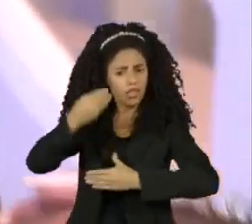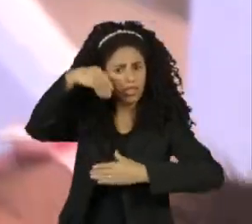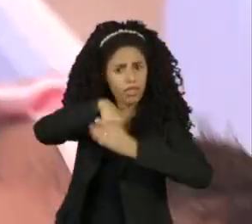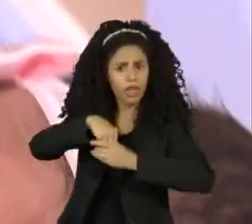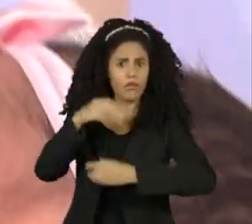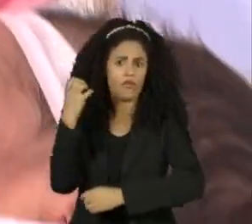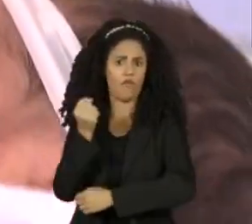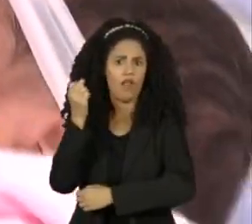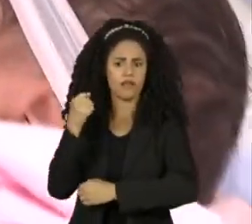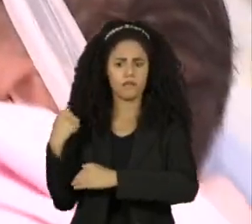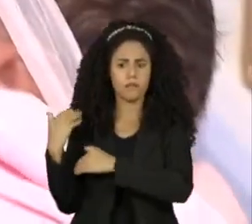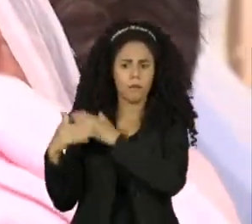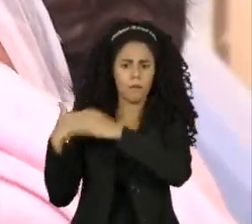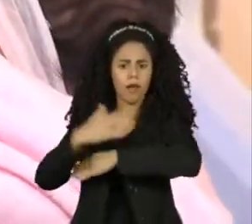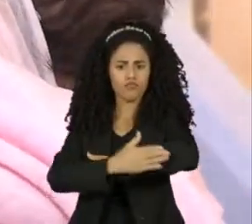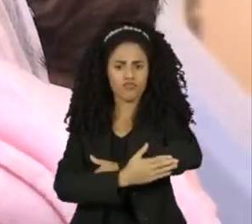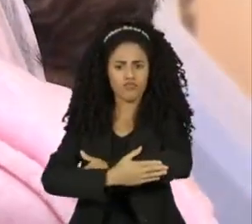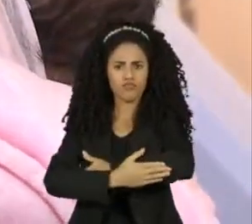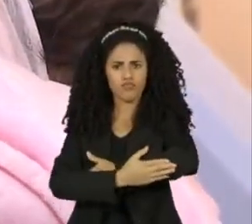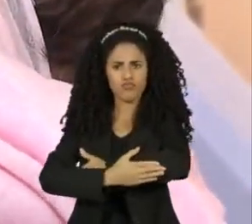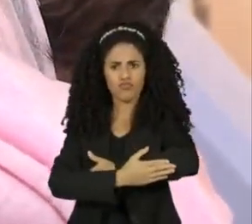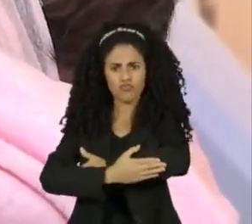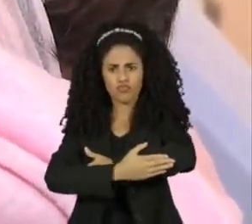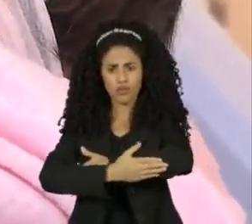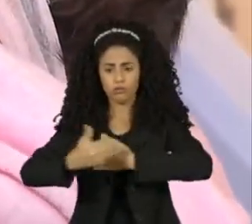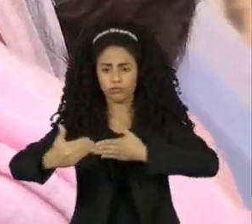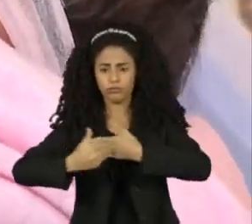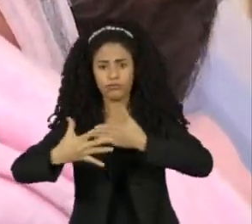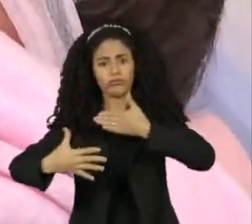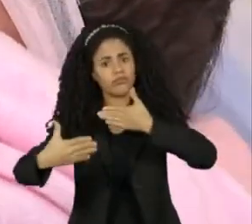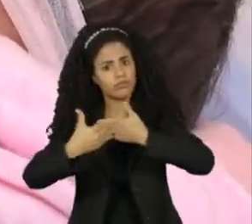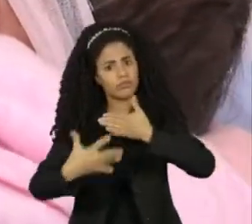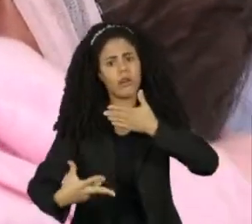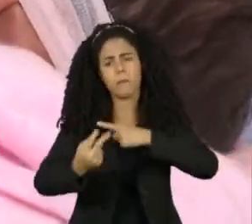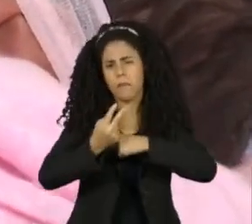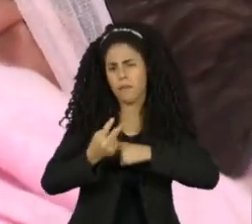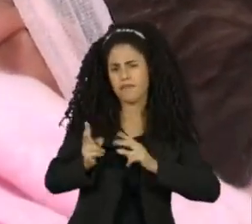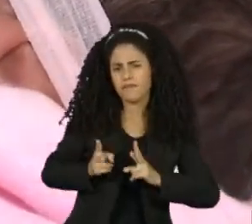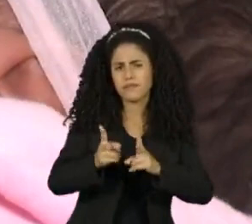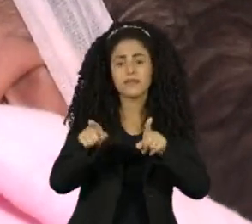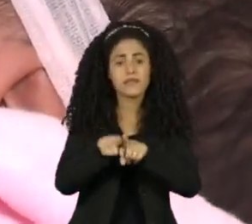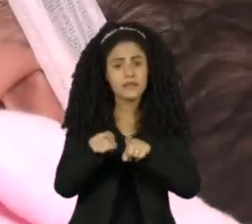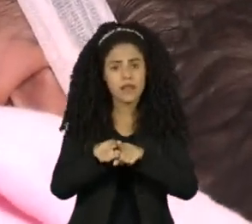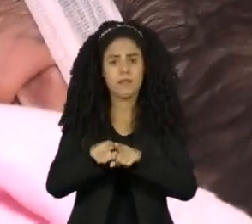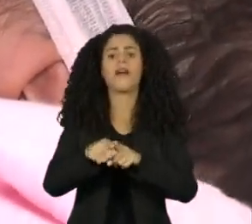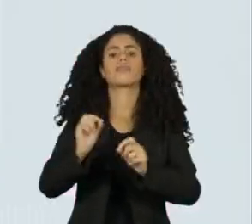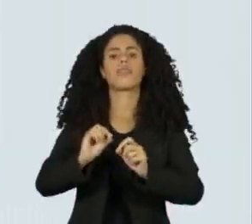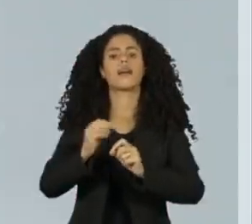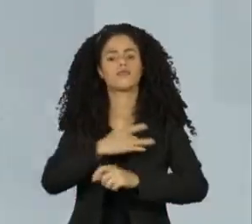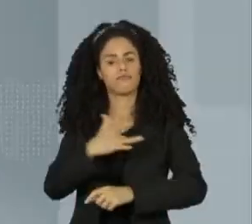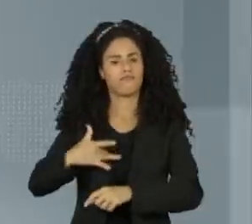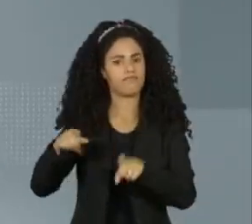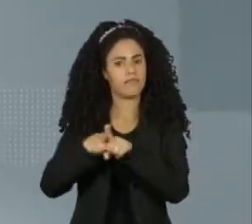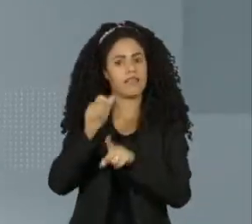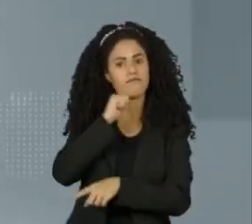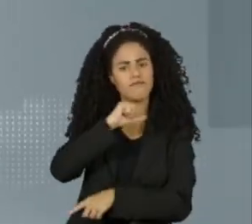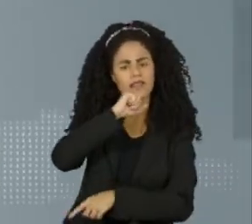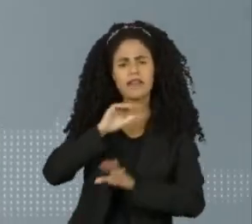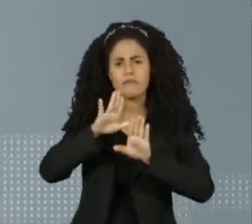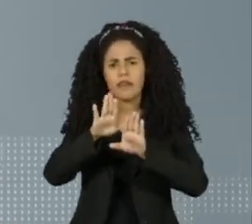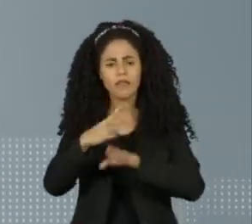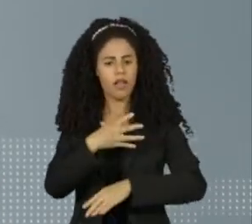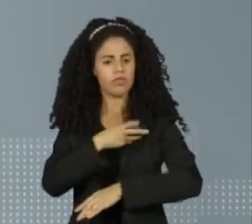ainda ajuda no desenvolvimento do sistema imunológico. Isso sem contar a contribuição para a saúde da mãe. Por isso,